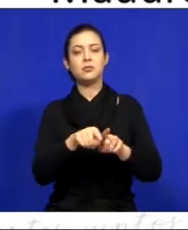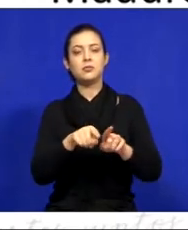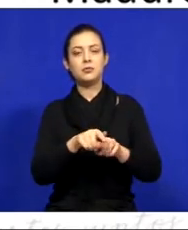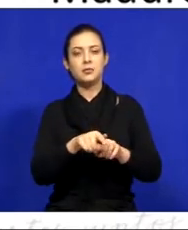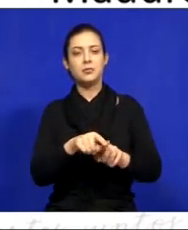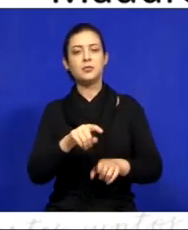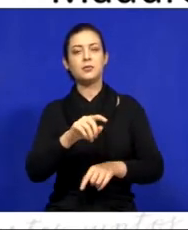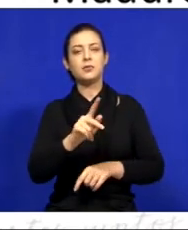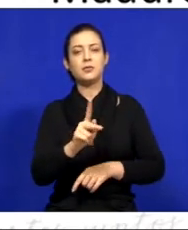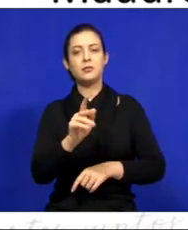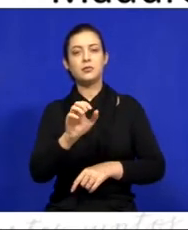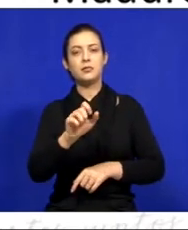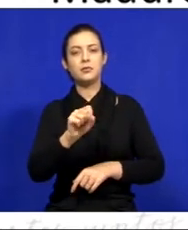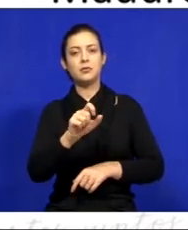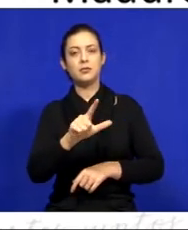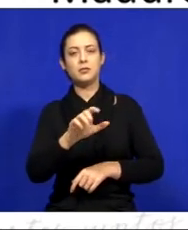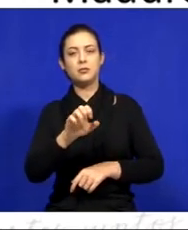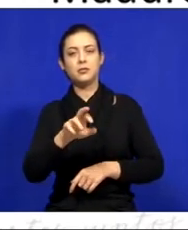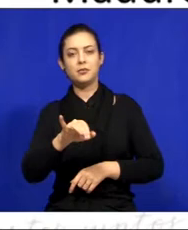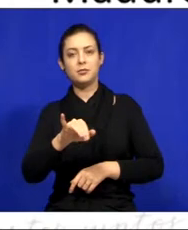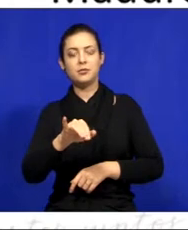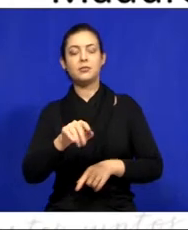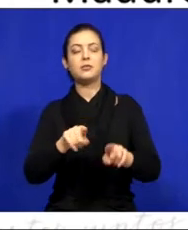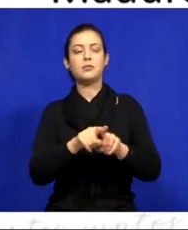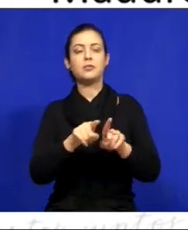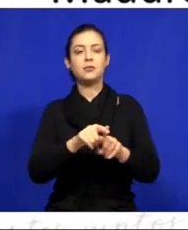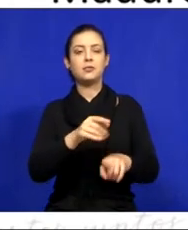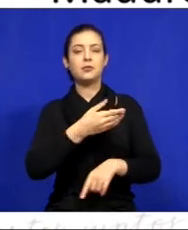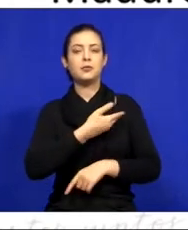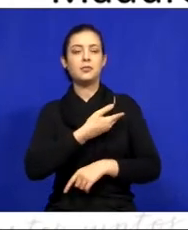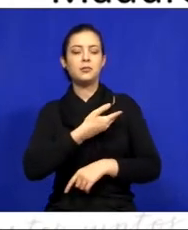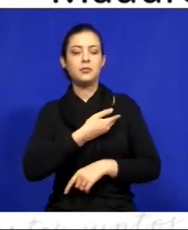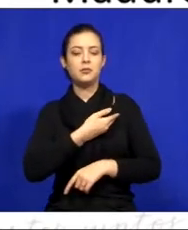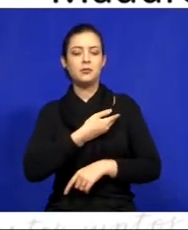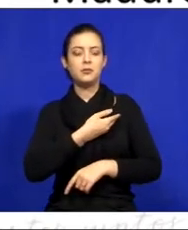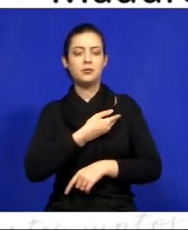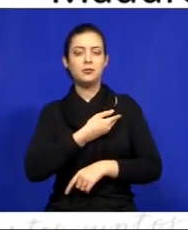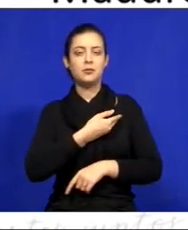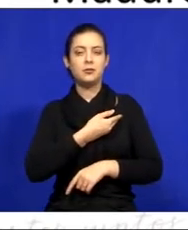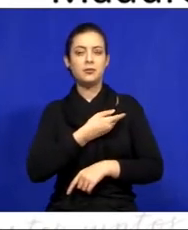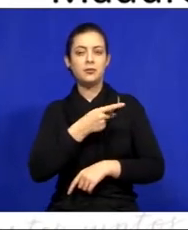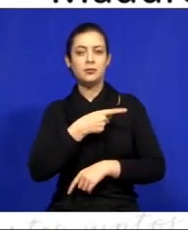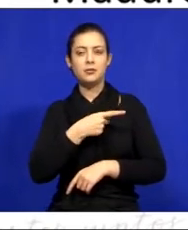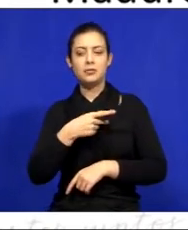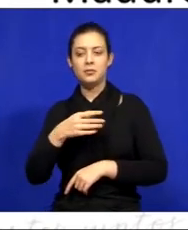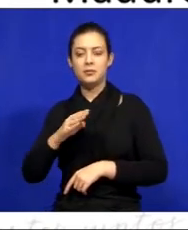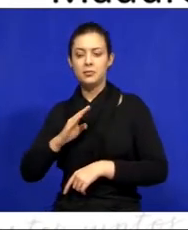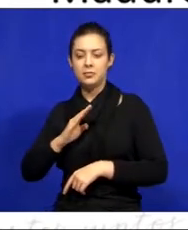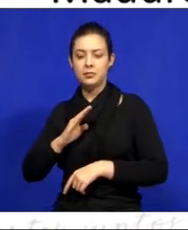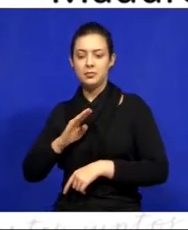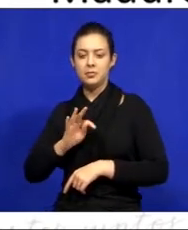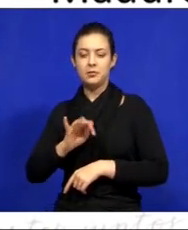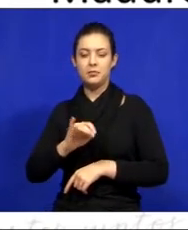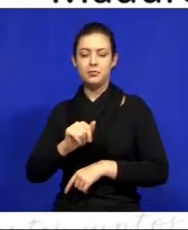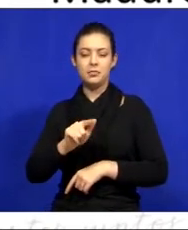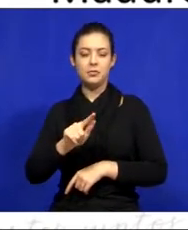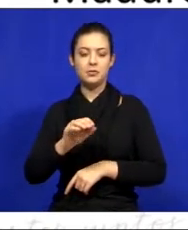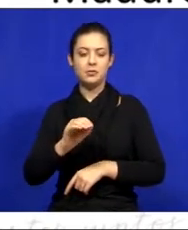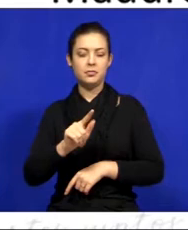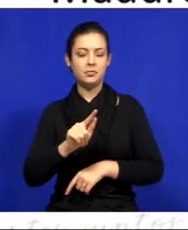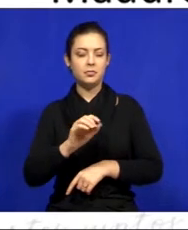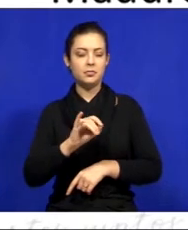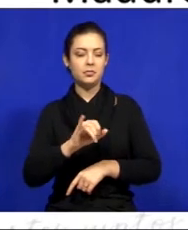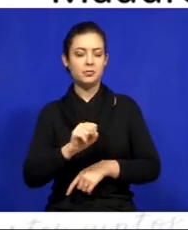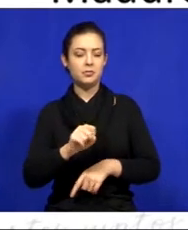Kessley Costa, o nosso amigo também, presbítero Tiago Brois, o